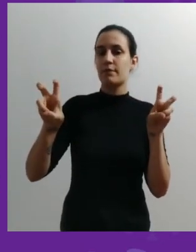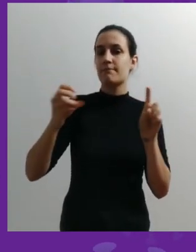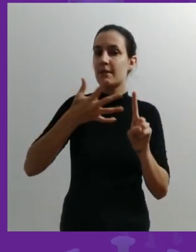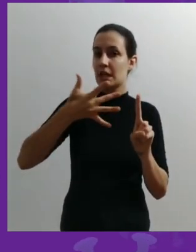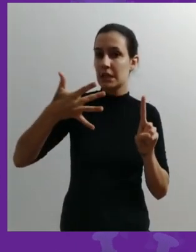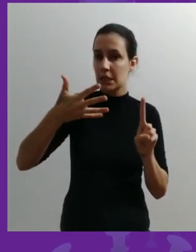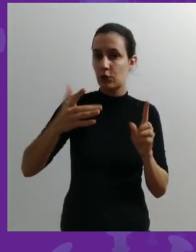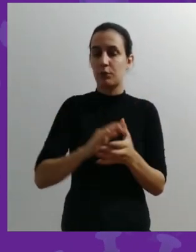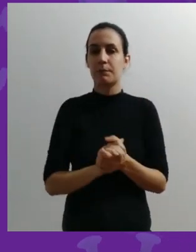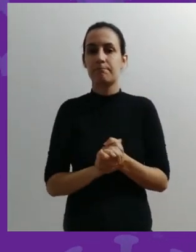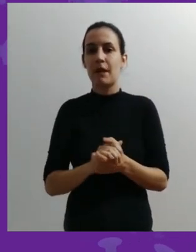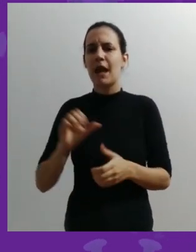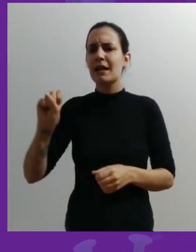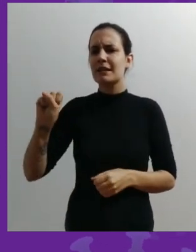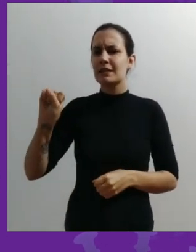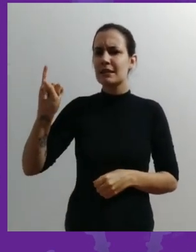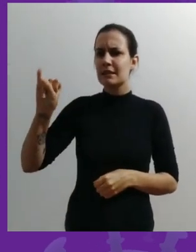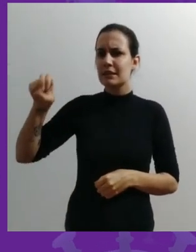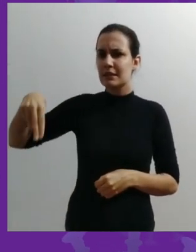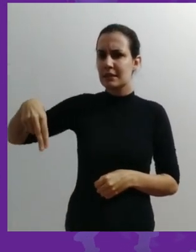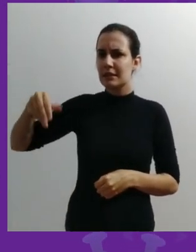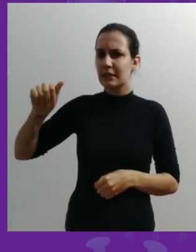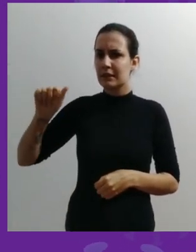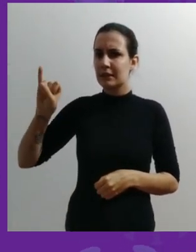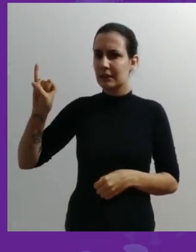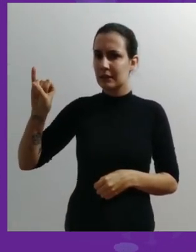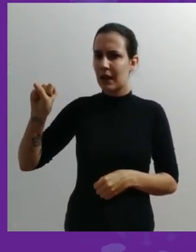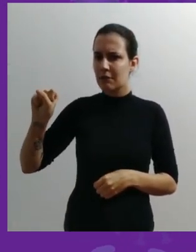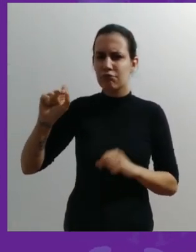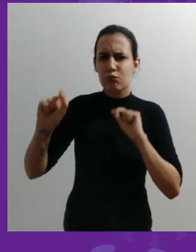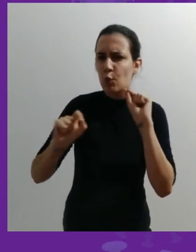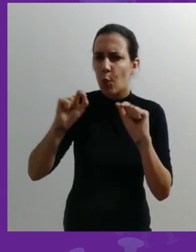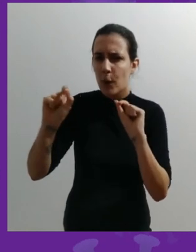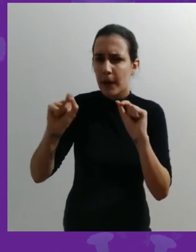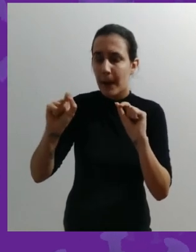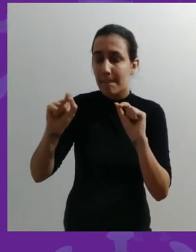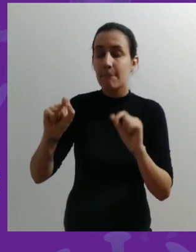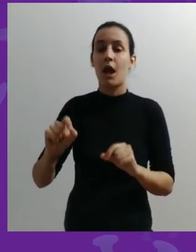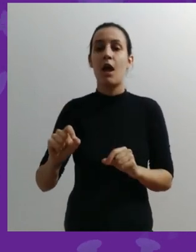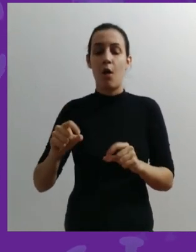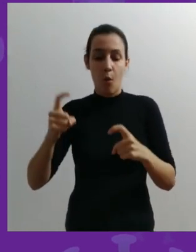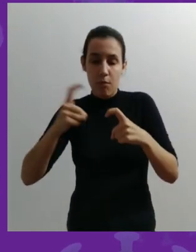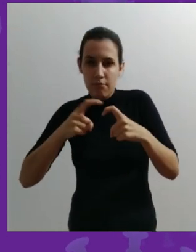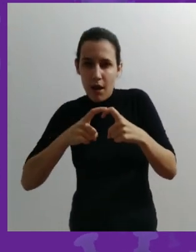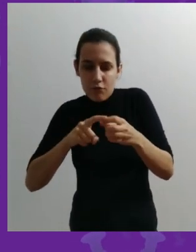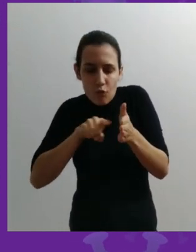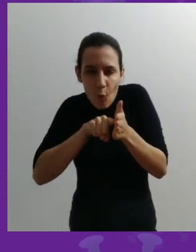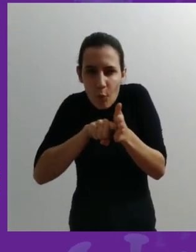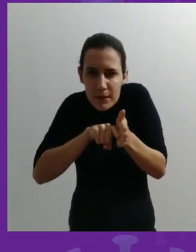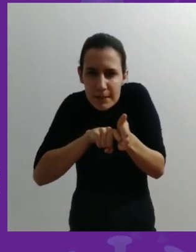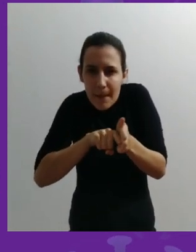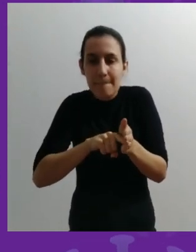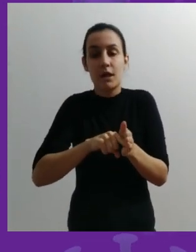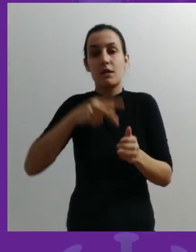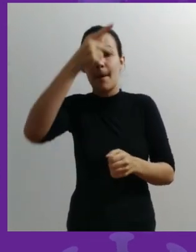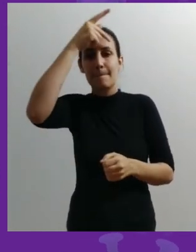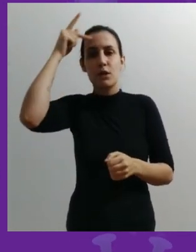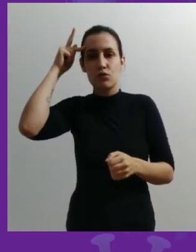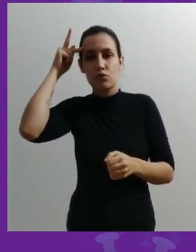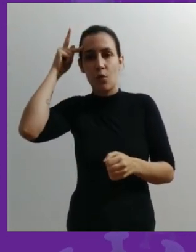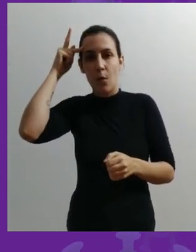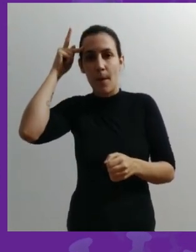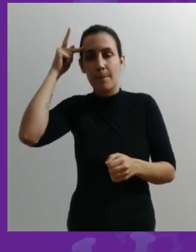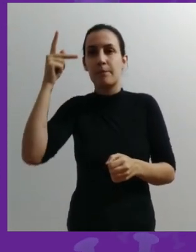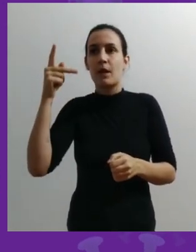sobre o termo síndrome. Então veja bem, o que são sinais? Sinais são coisas que na hora que o médico examina a pessoa,